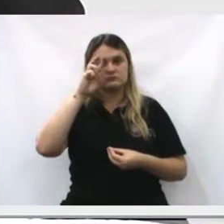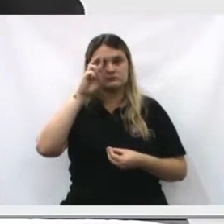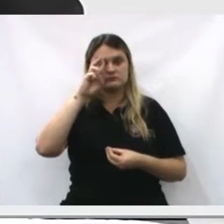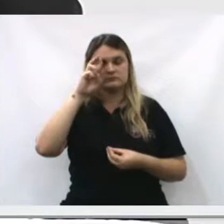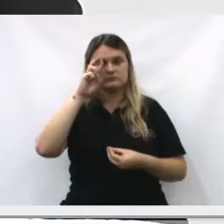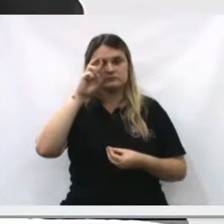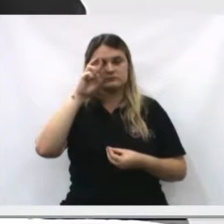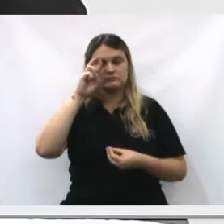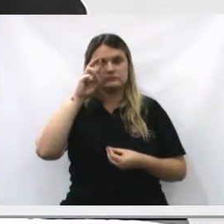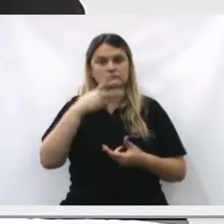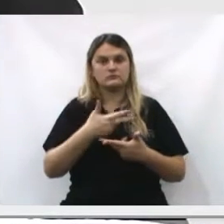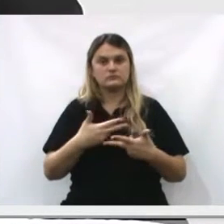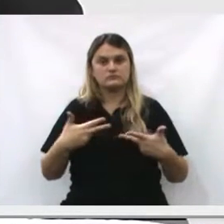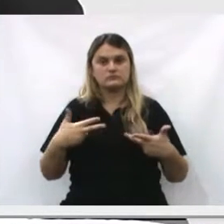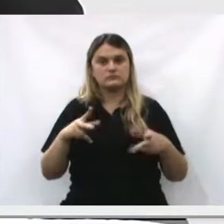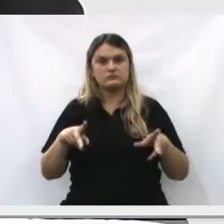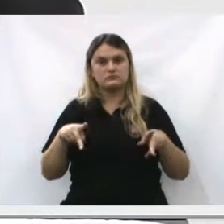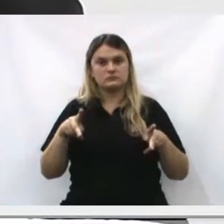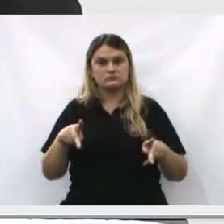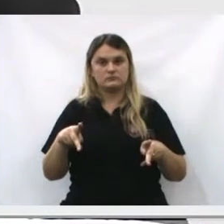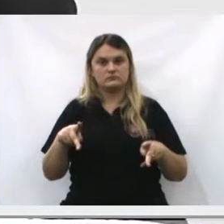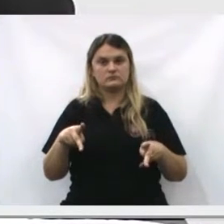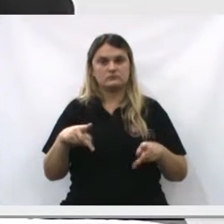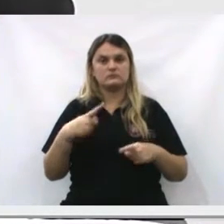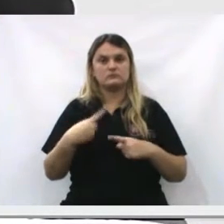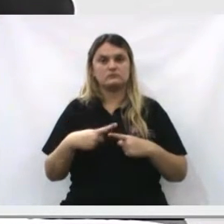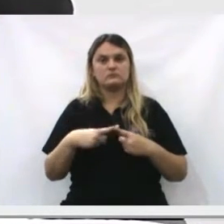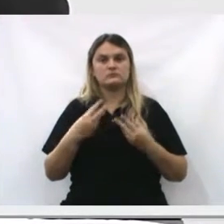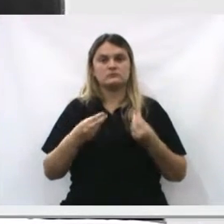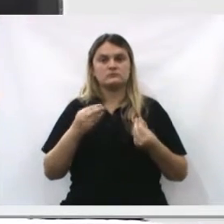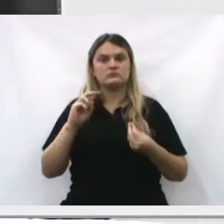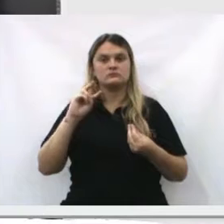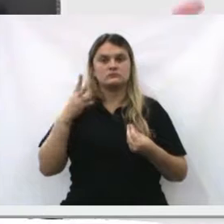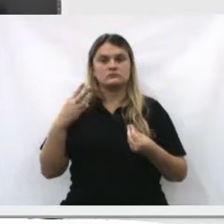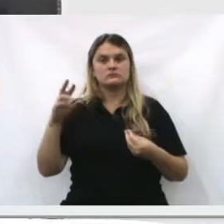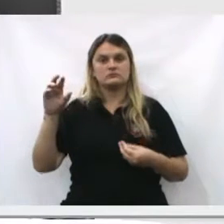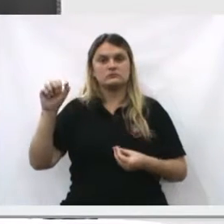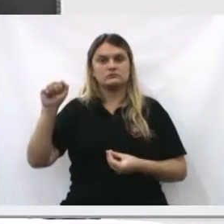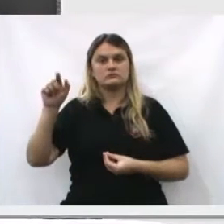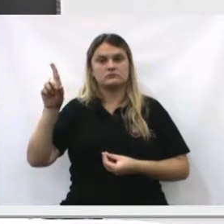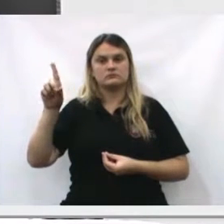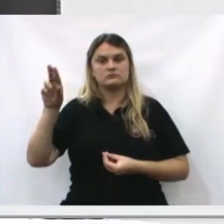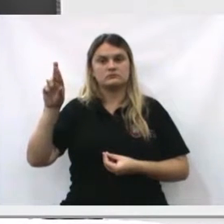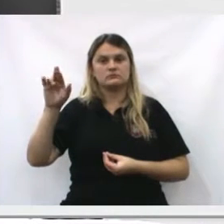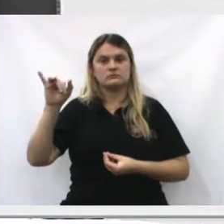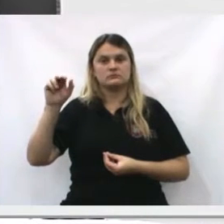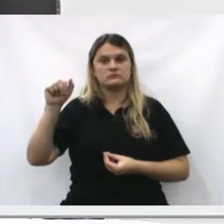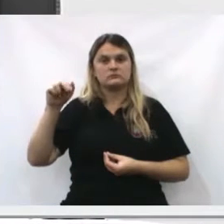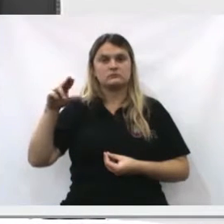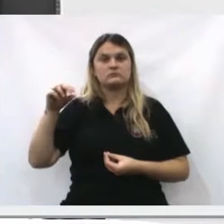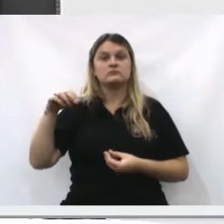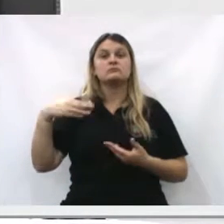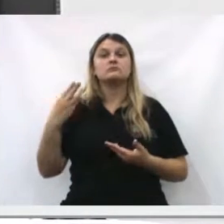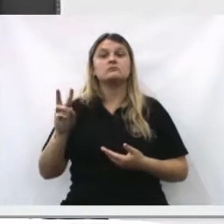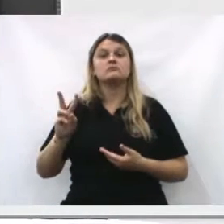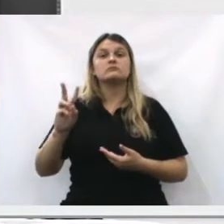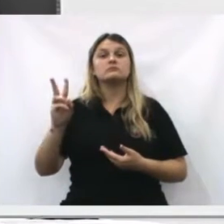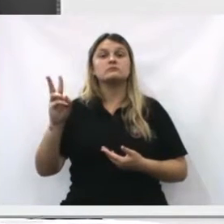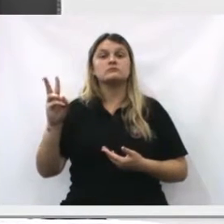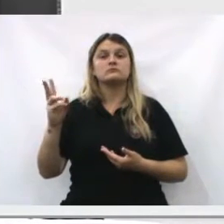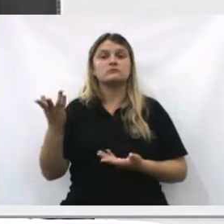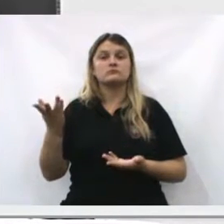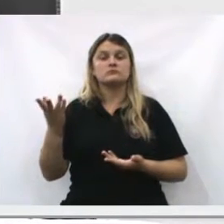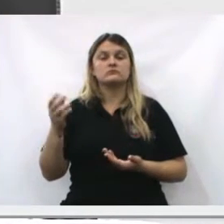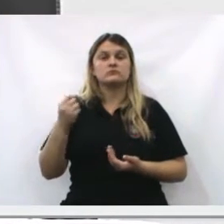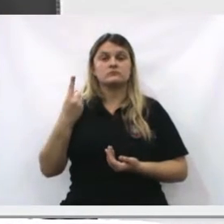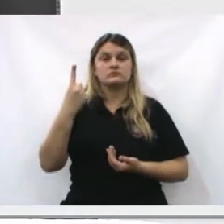estar fiscalizando as coisas do povo. Porque, como diz o vereador Adriano, qual que vai